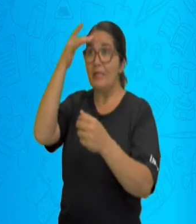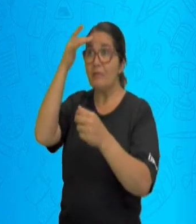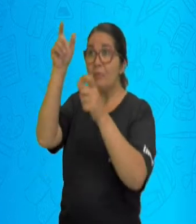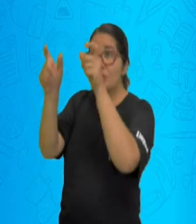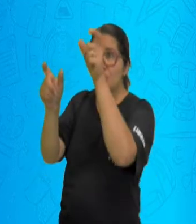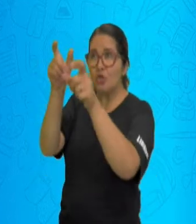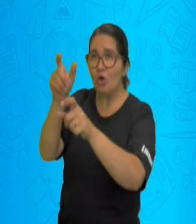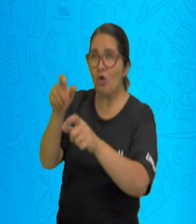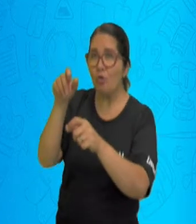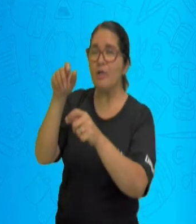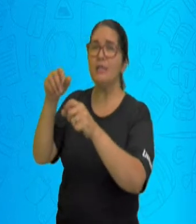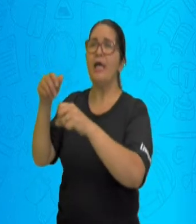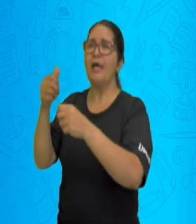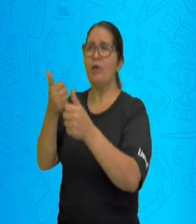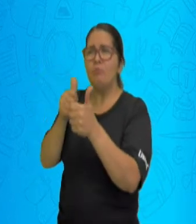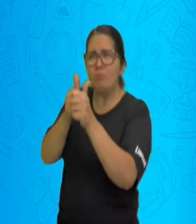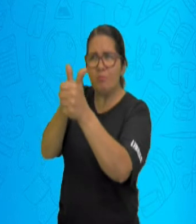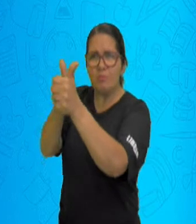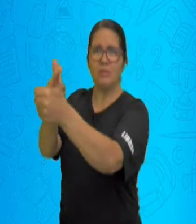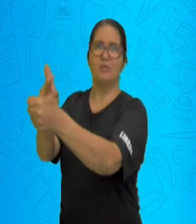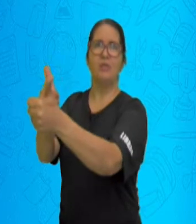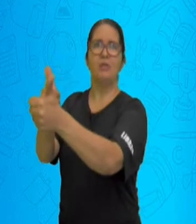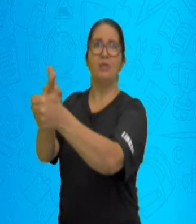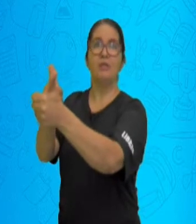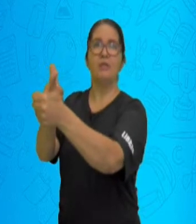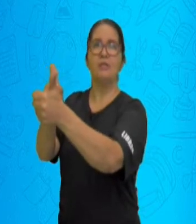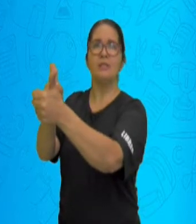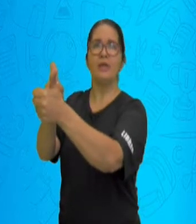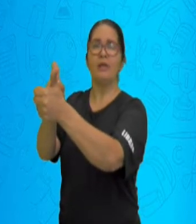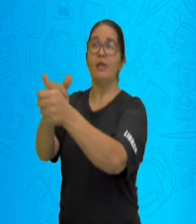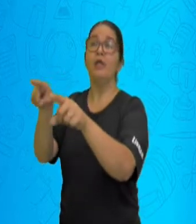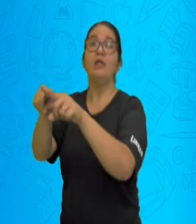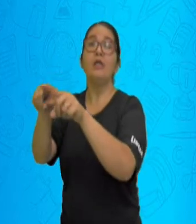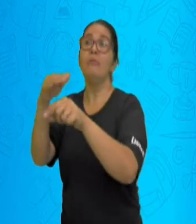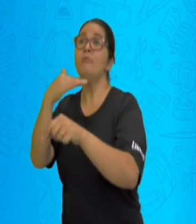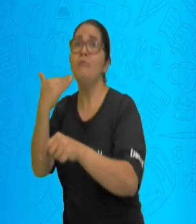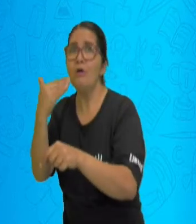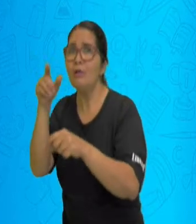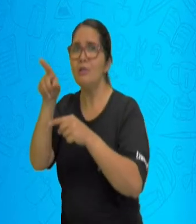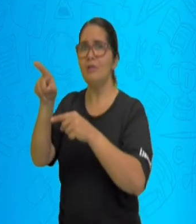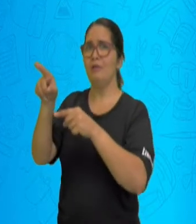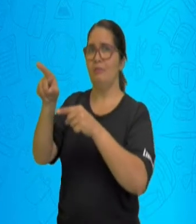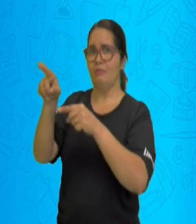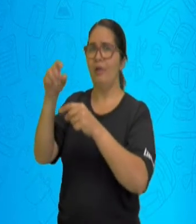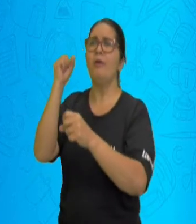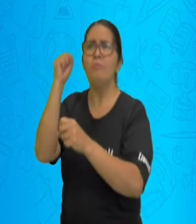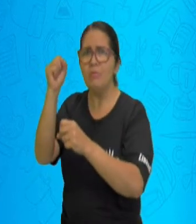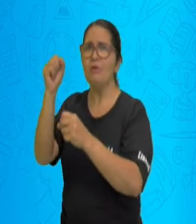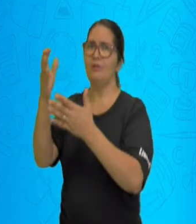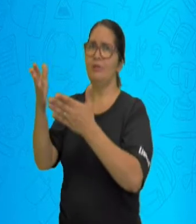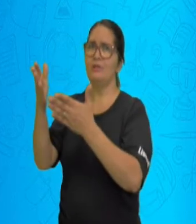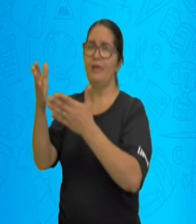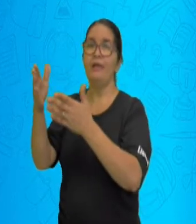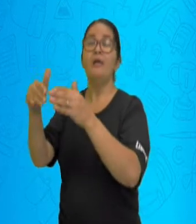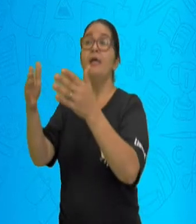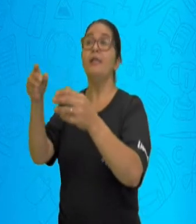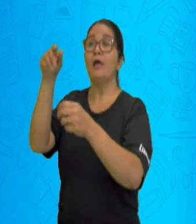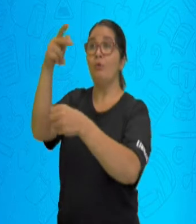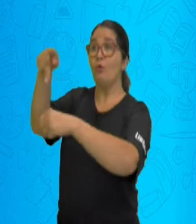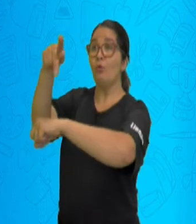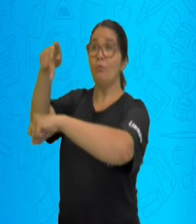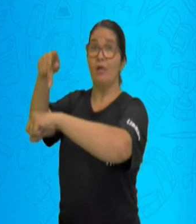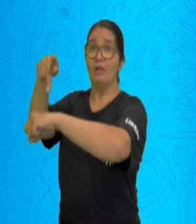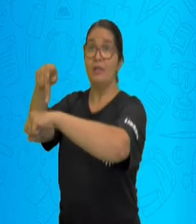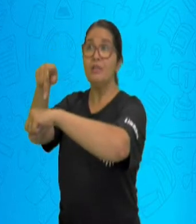país que não aceita a sua religião e, por isso, procuraram o quê? Uma forma de sair do seu país de origem